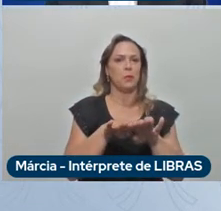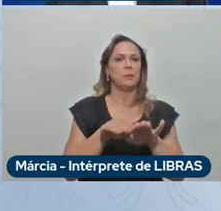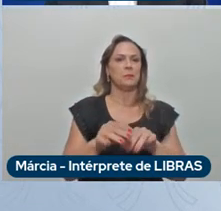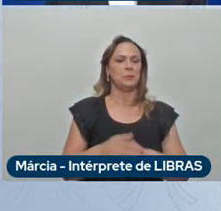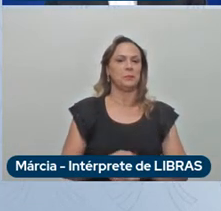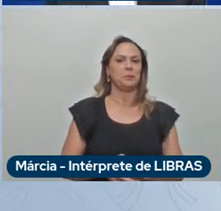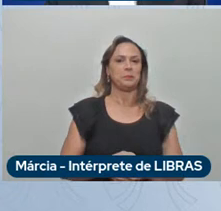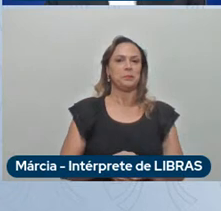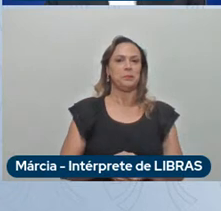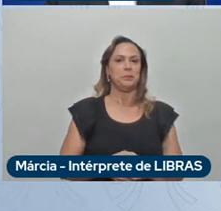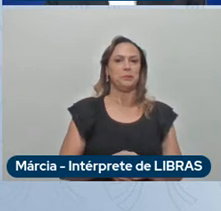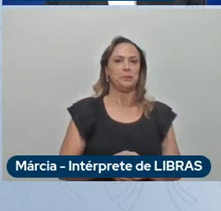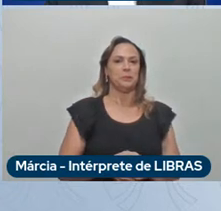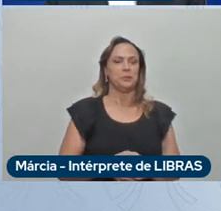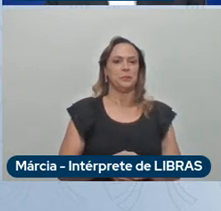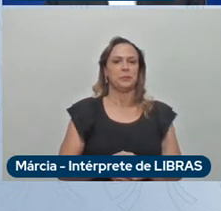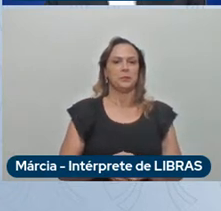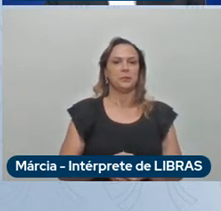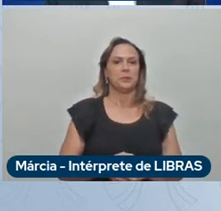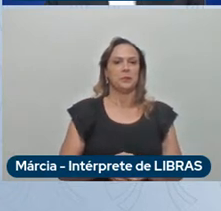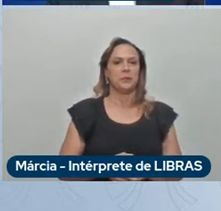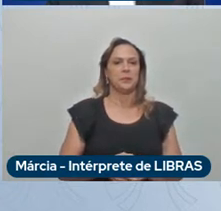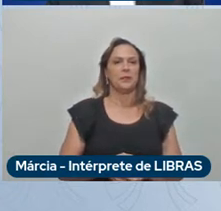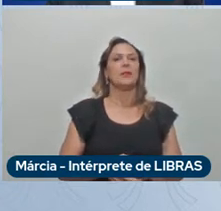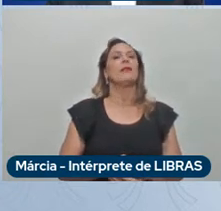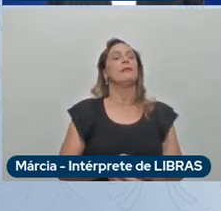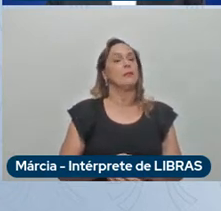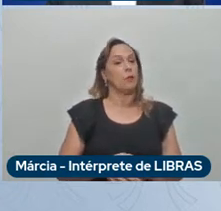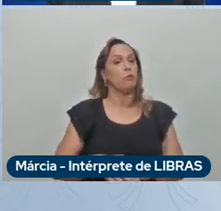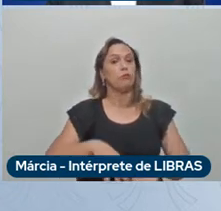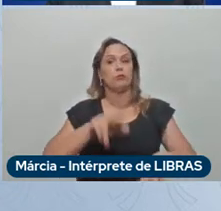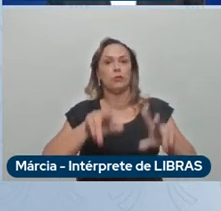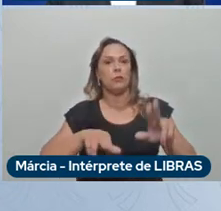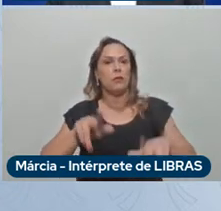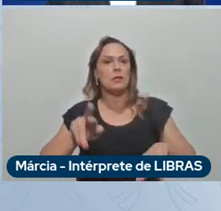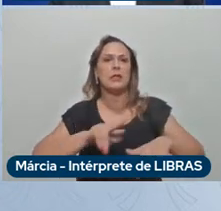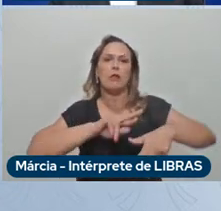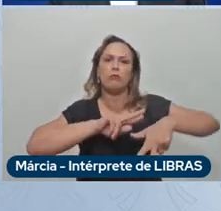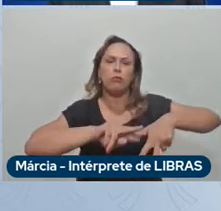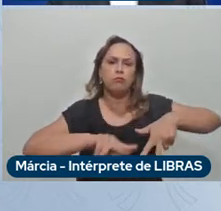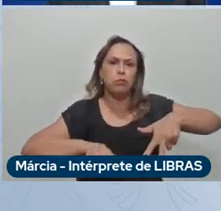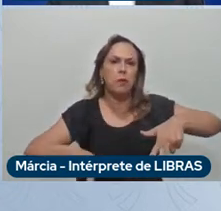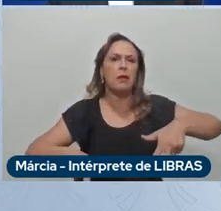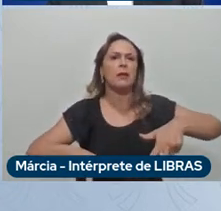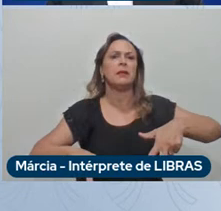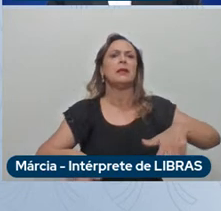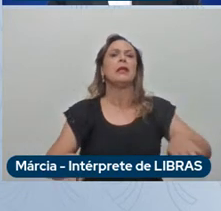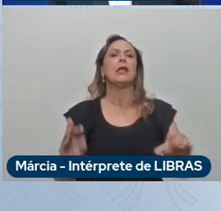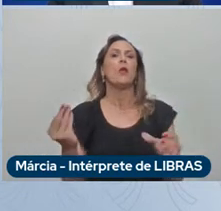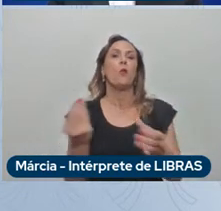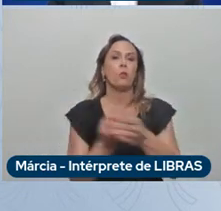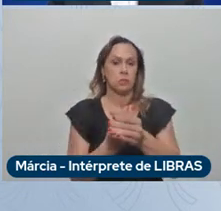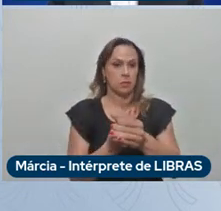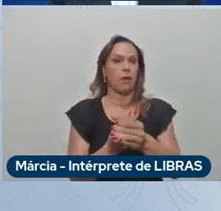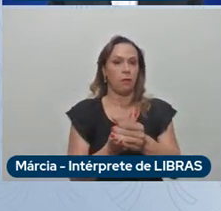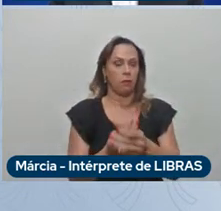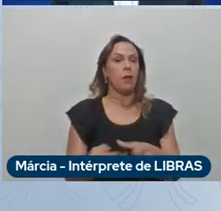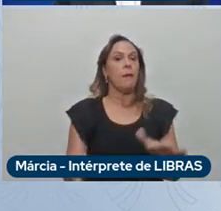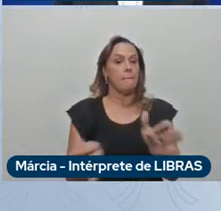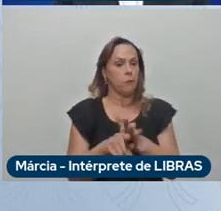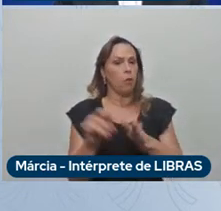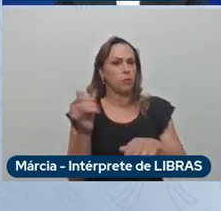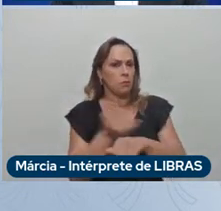bom e claramente diversidade inclusão faz parte das nossas quatro agendas estratégicas relacionadas